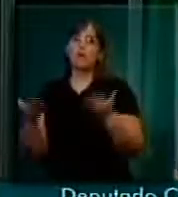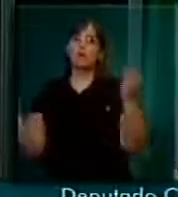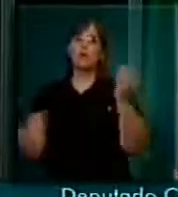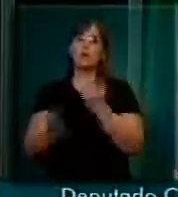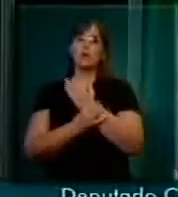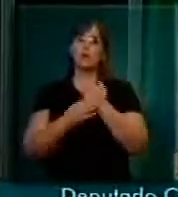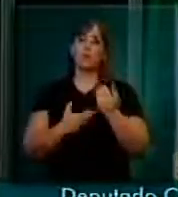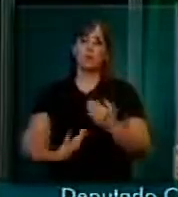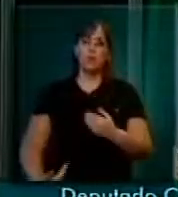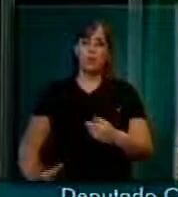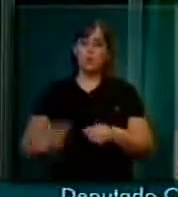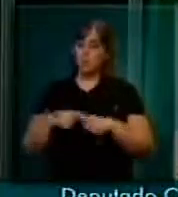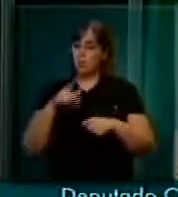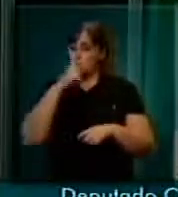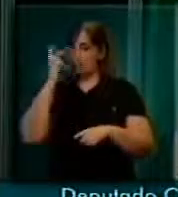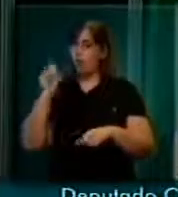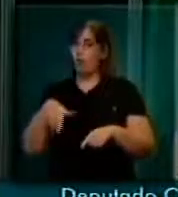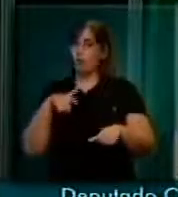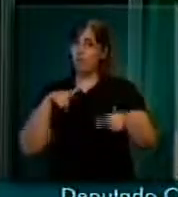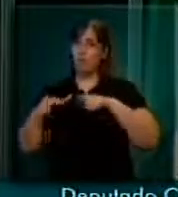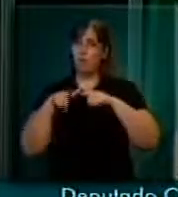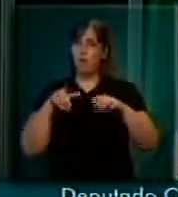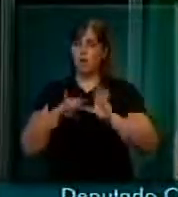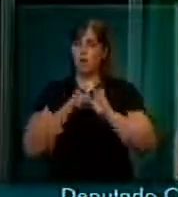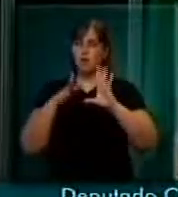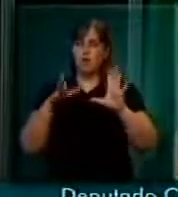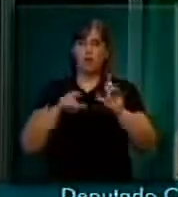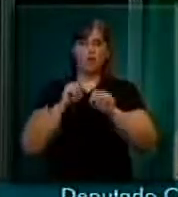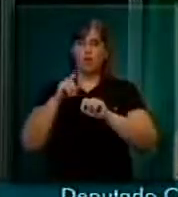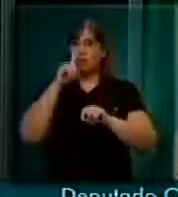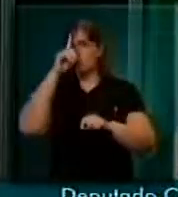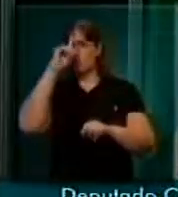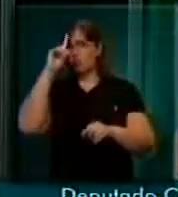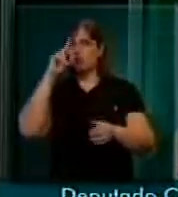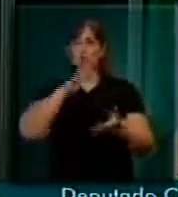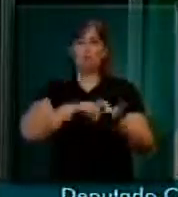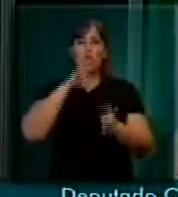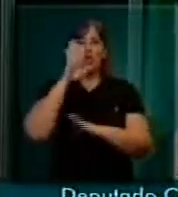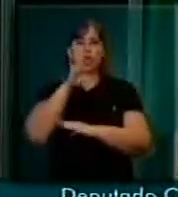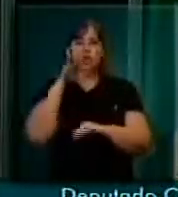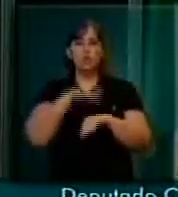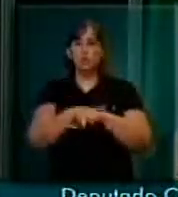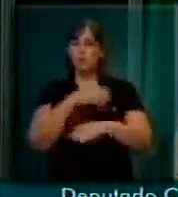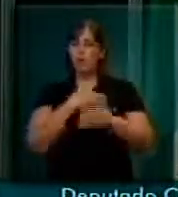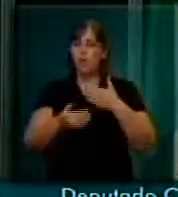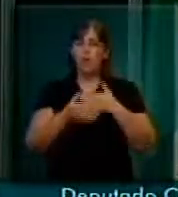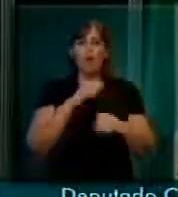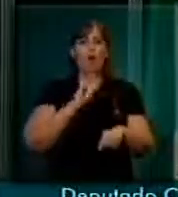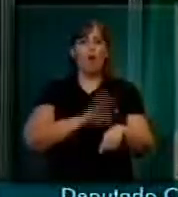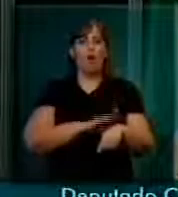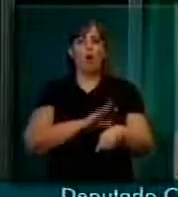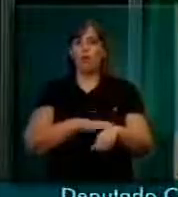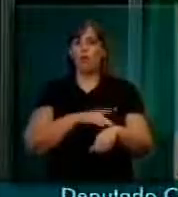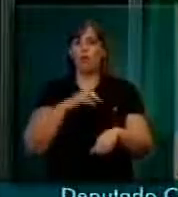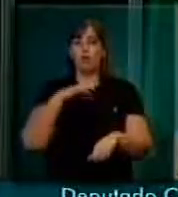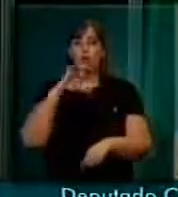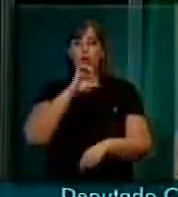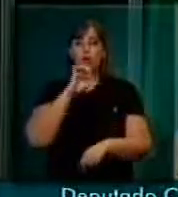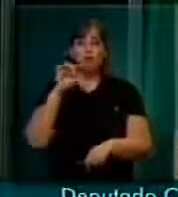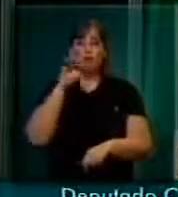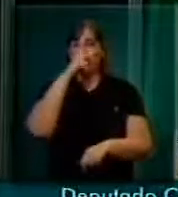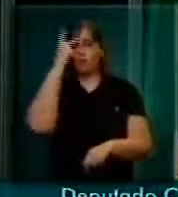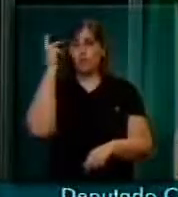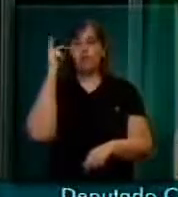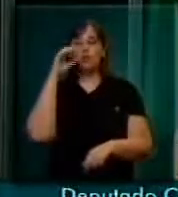brasileira. São trabalhadores que estão dispostos diuturnamente. Invariavelmente, 99% dos